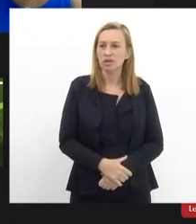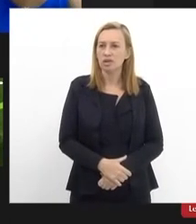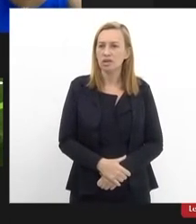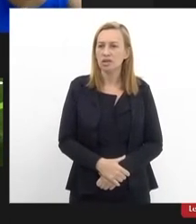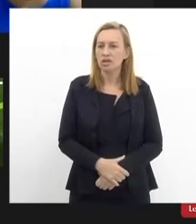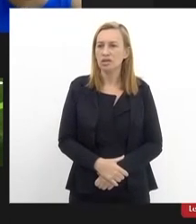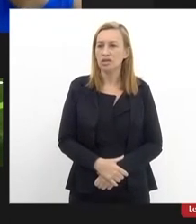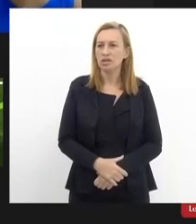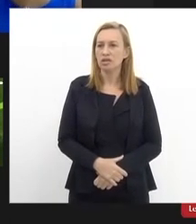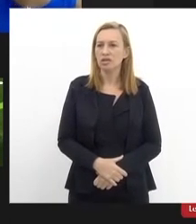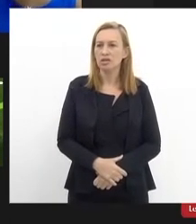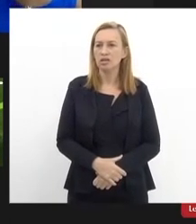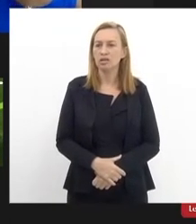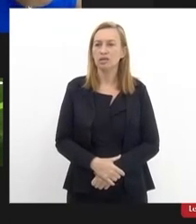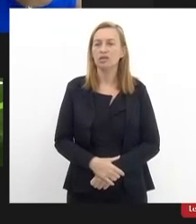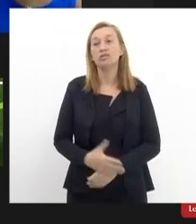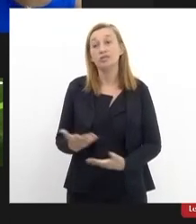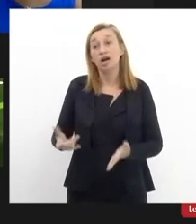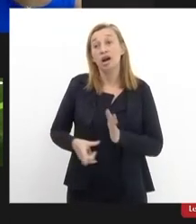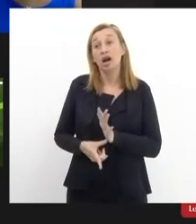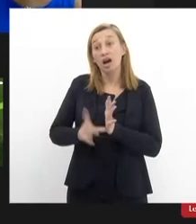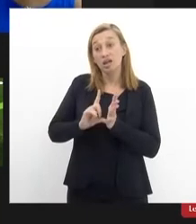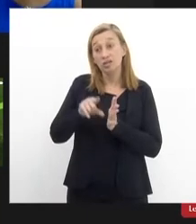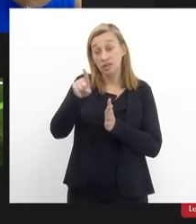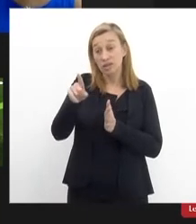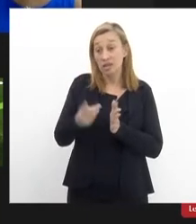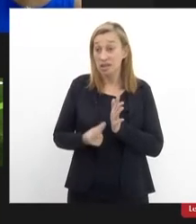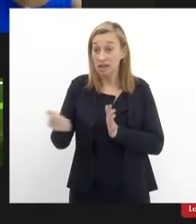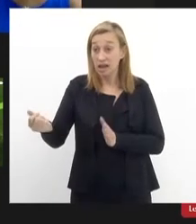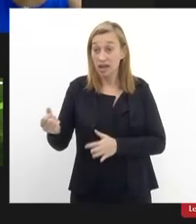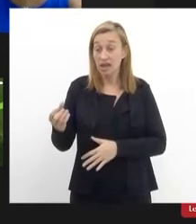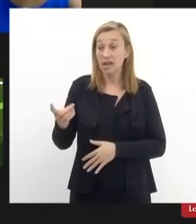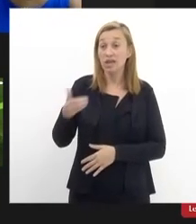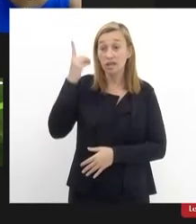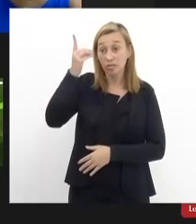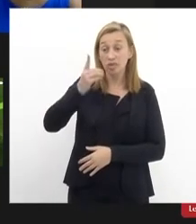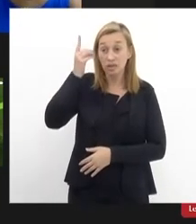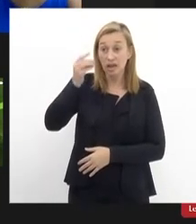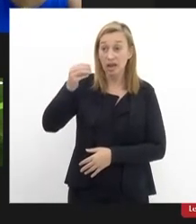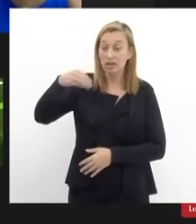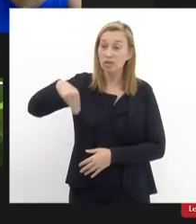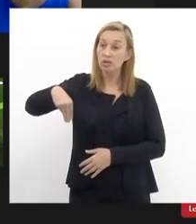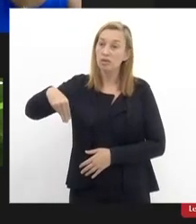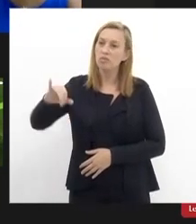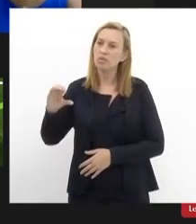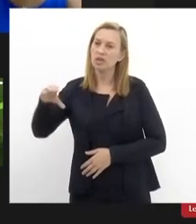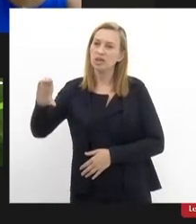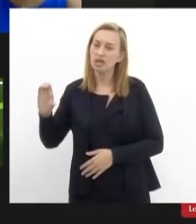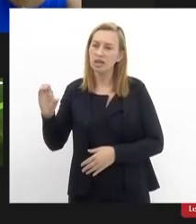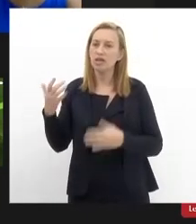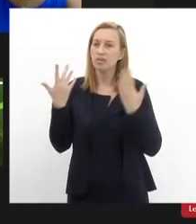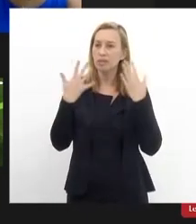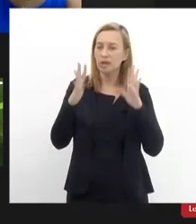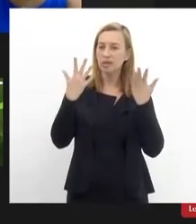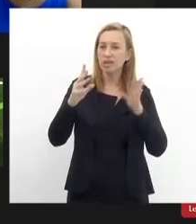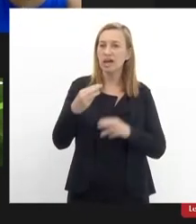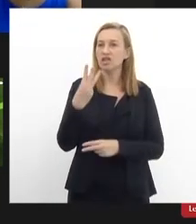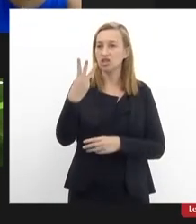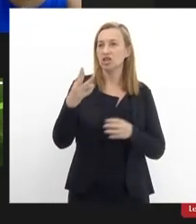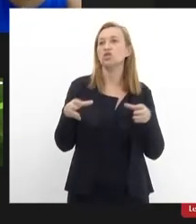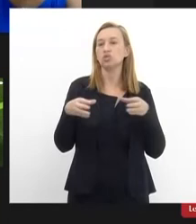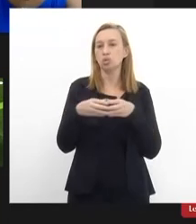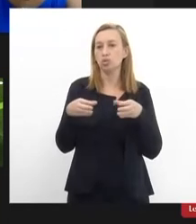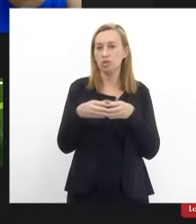Carlos Mink querido quero antes de você agradecer muito cumprimentar as três comissões que